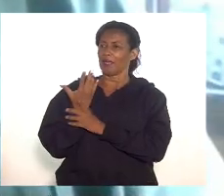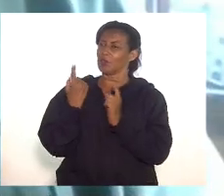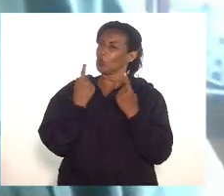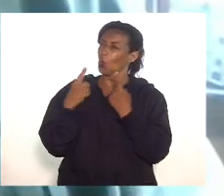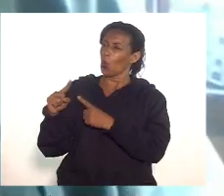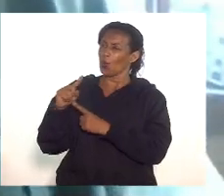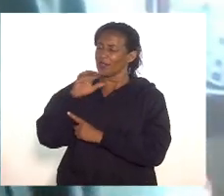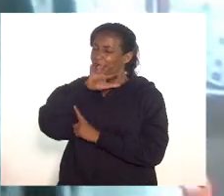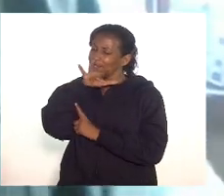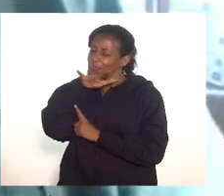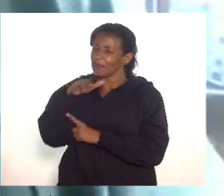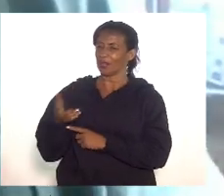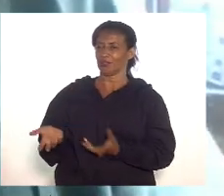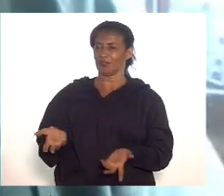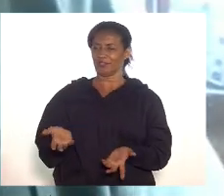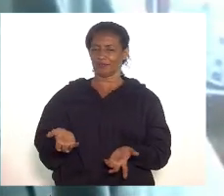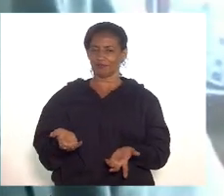animais.